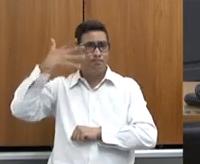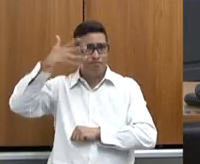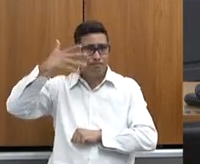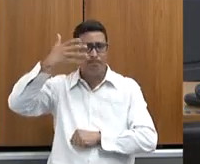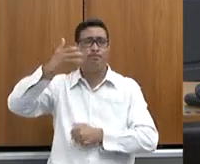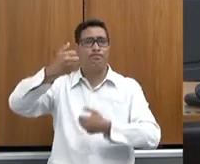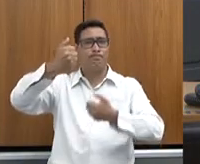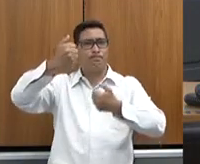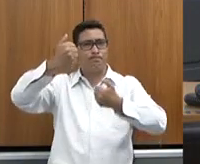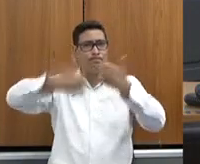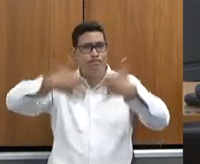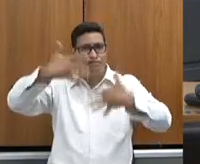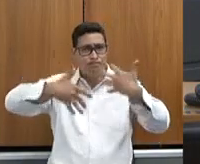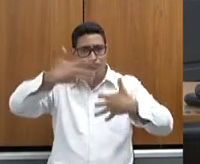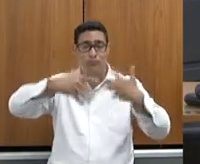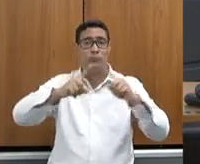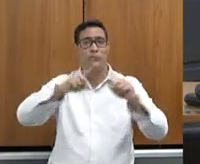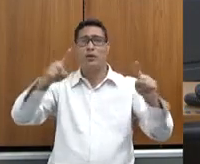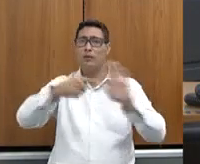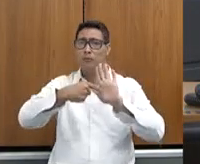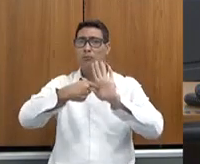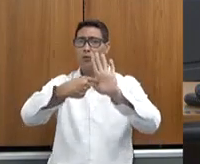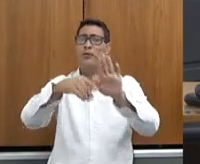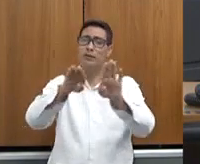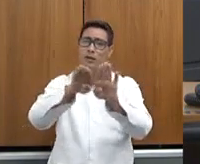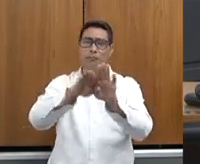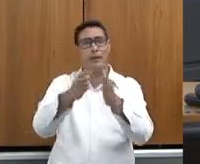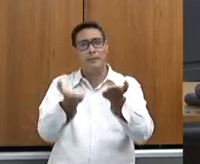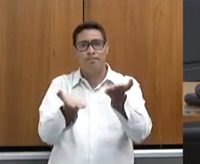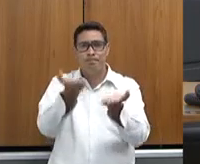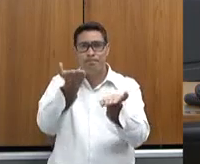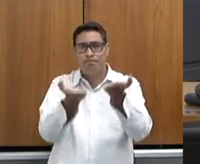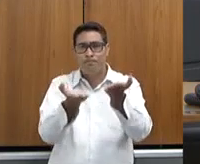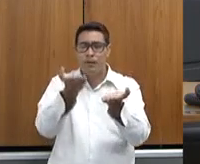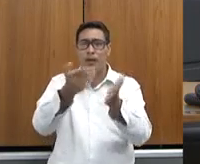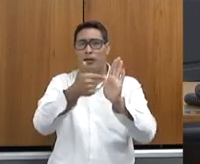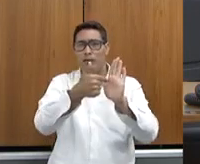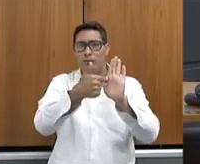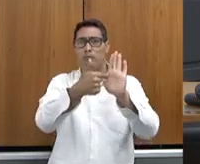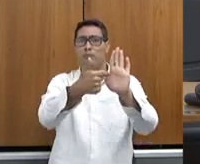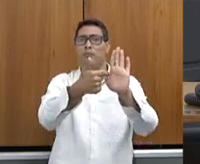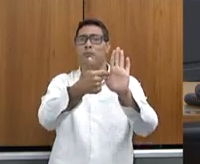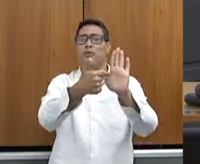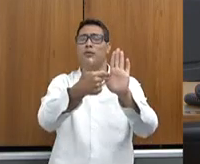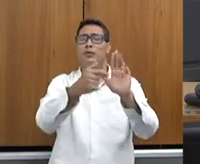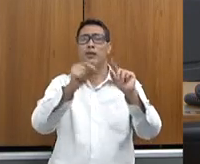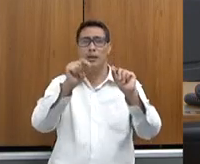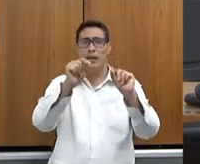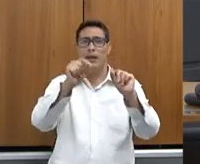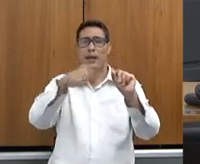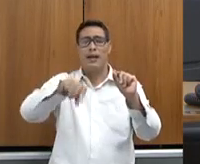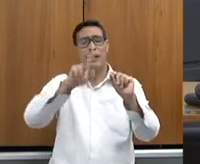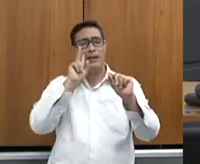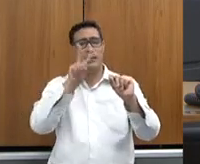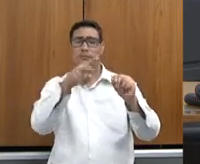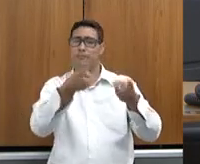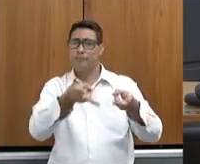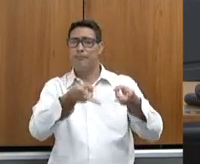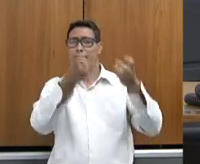parecida, será fazer um balanço e que nós tenhamos, a partir desse ponto, um